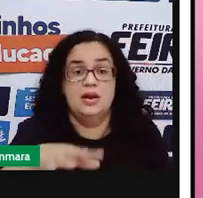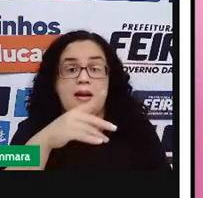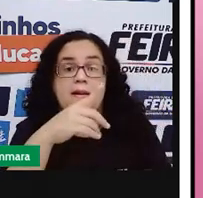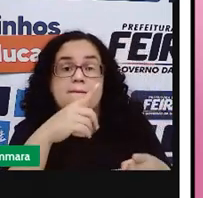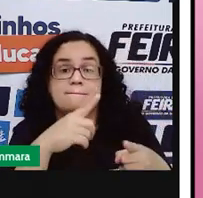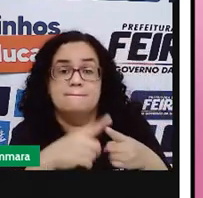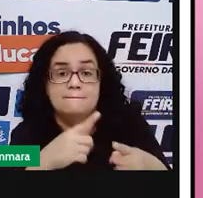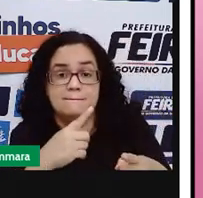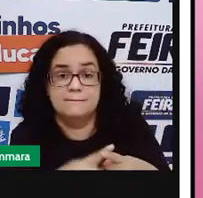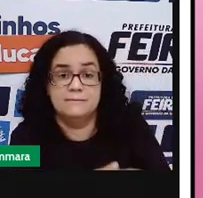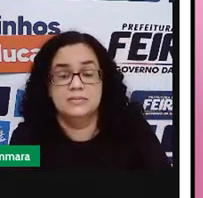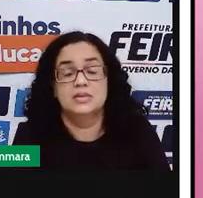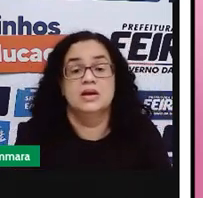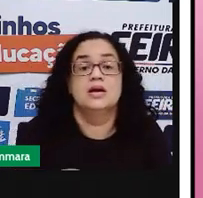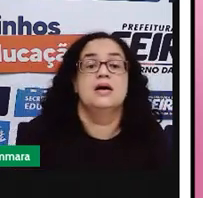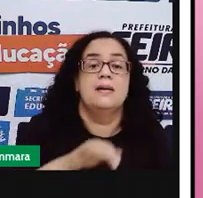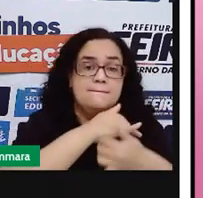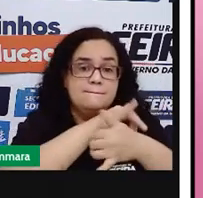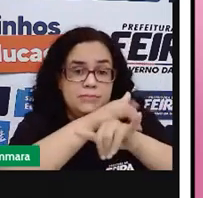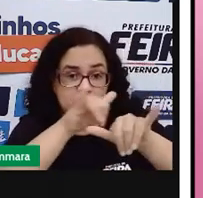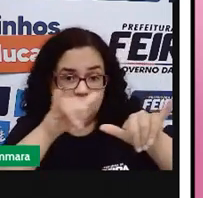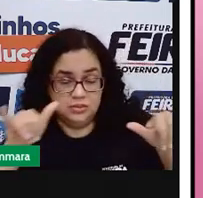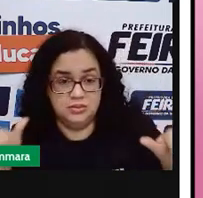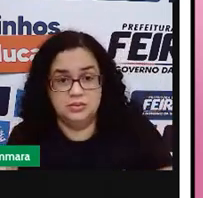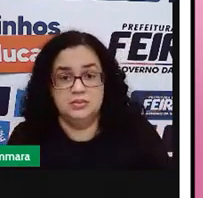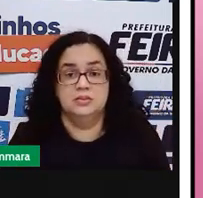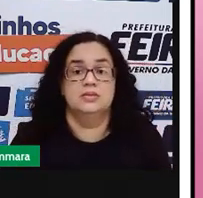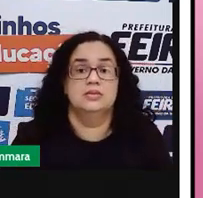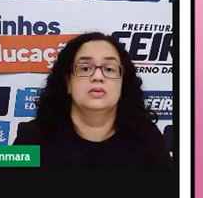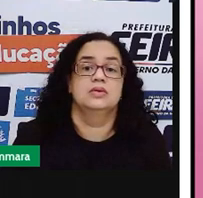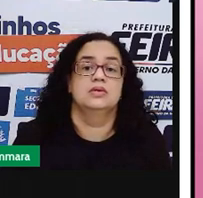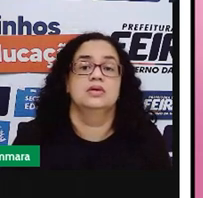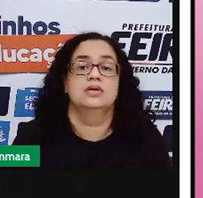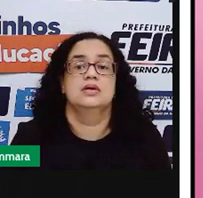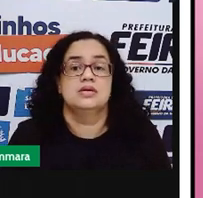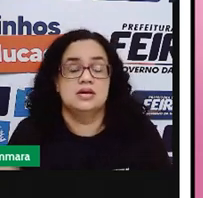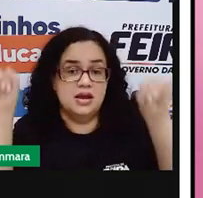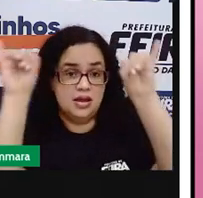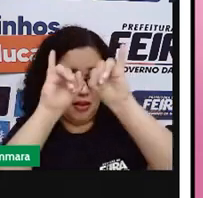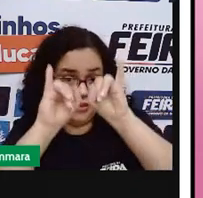segundo a publicidade, neste produto,